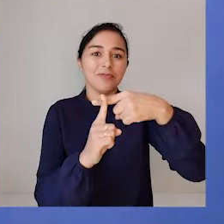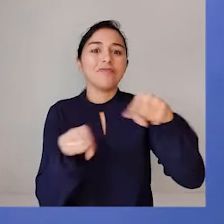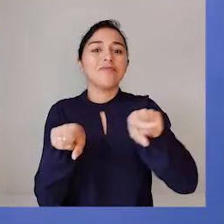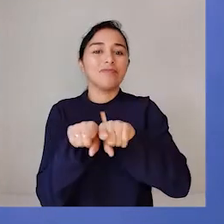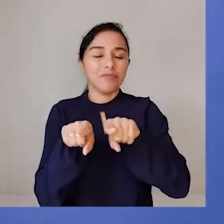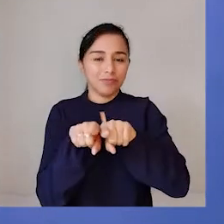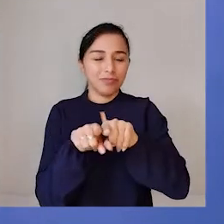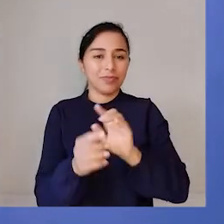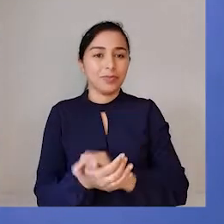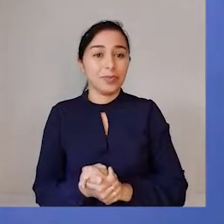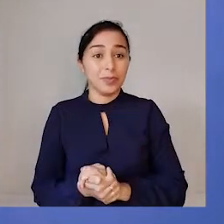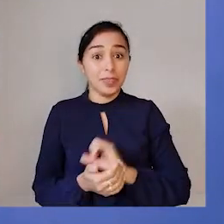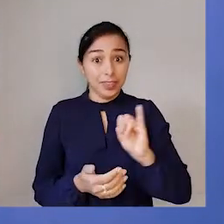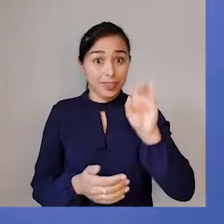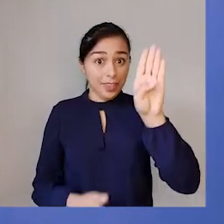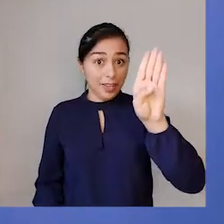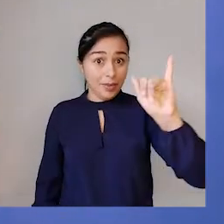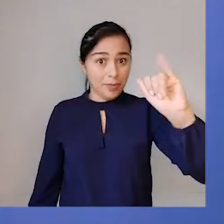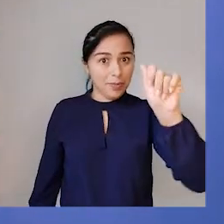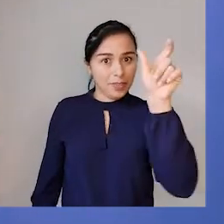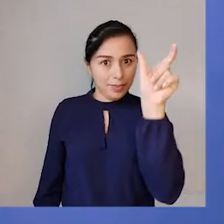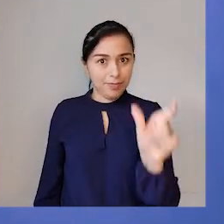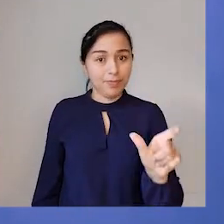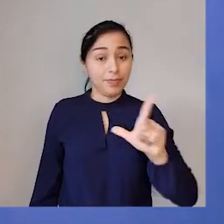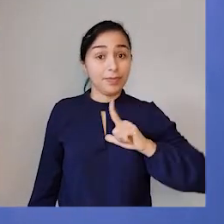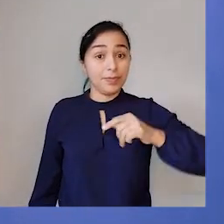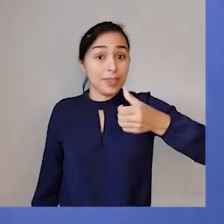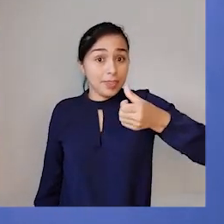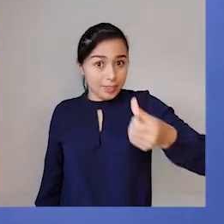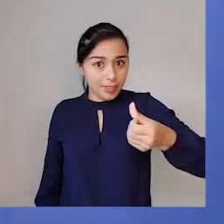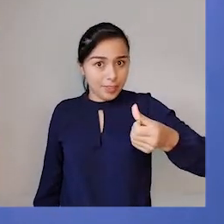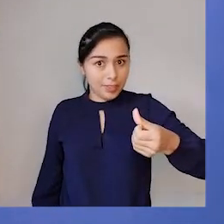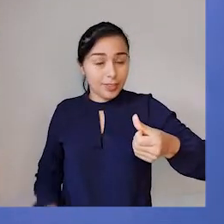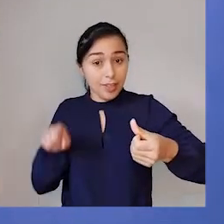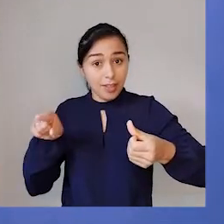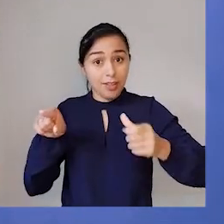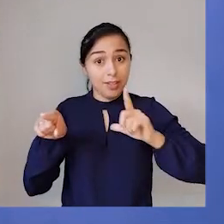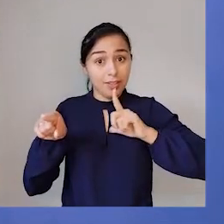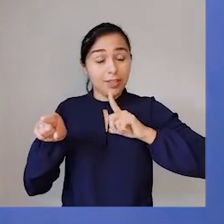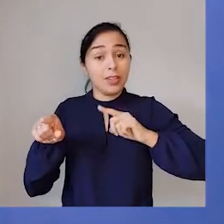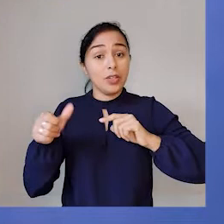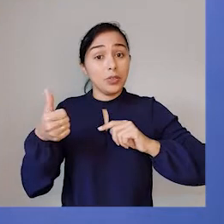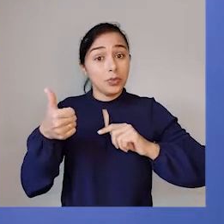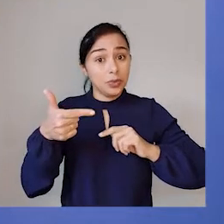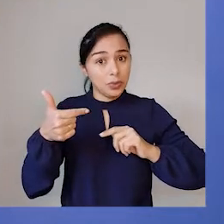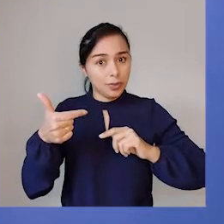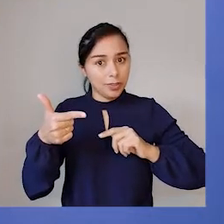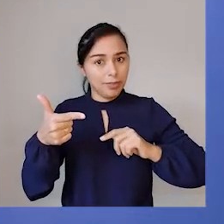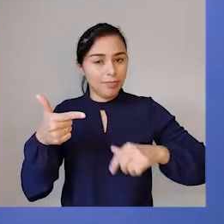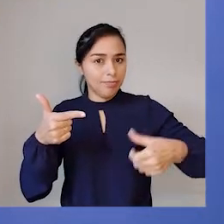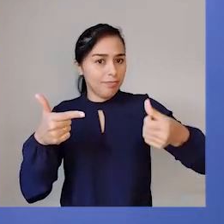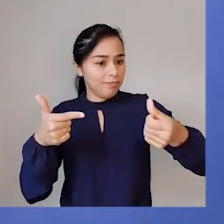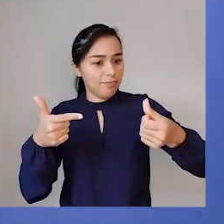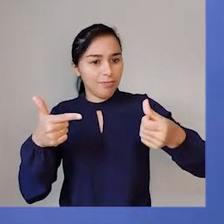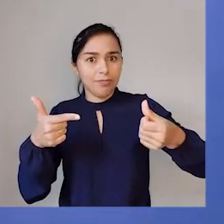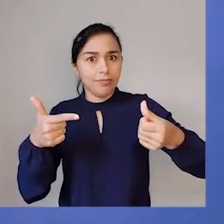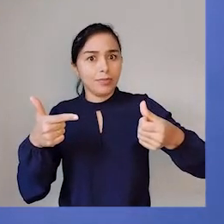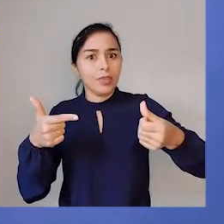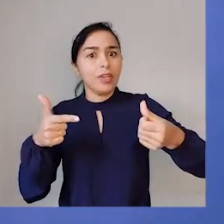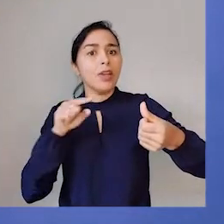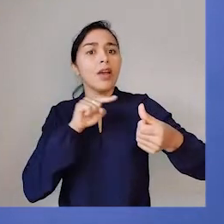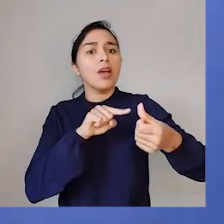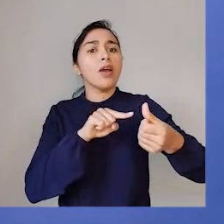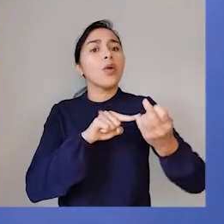Olha, se a Bia tem seis e a Carol tem doze, para a Bia ter a mesma quantidade da Carol, ainda falta